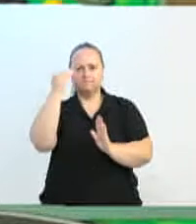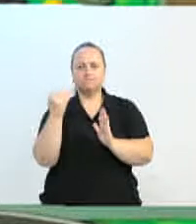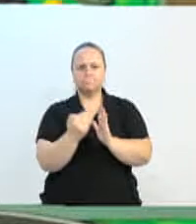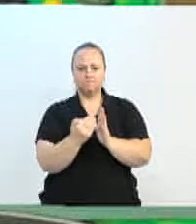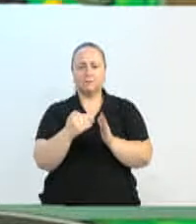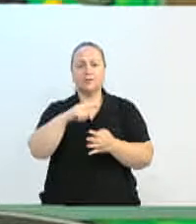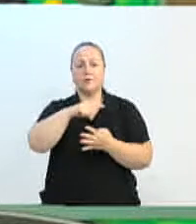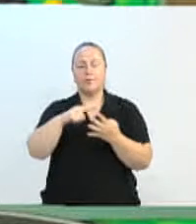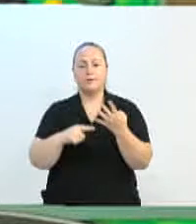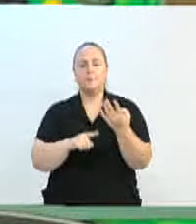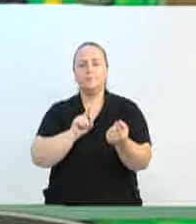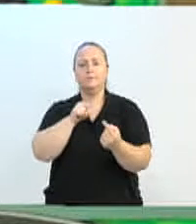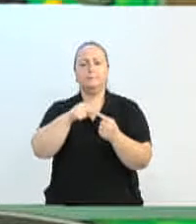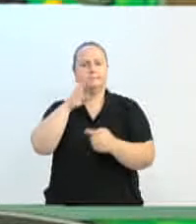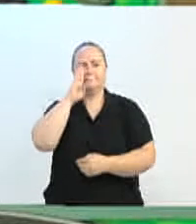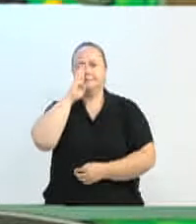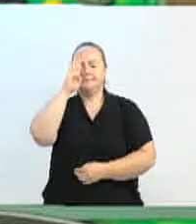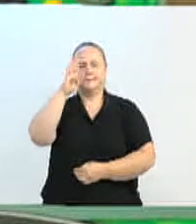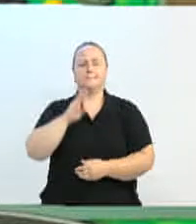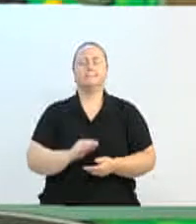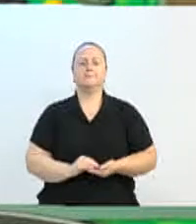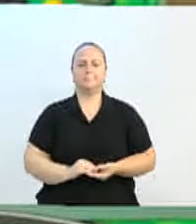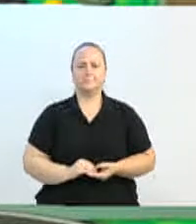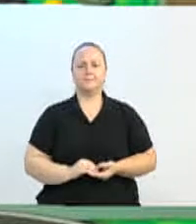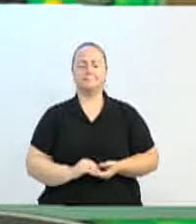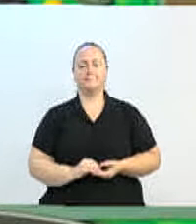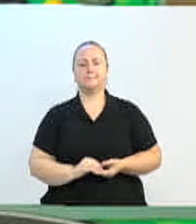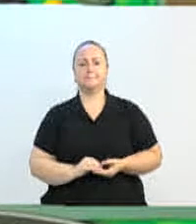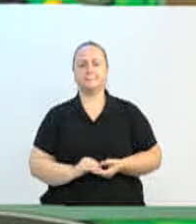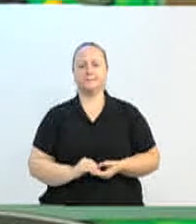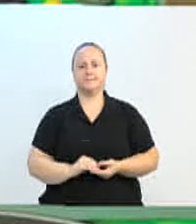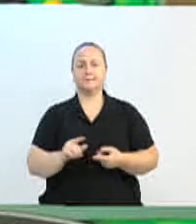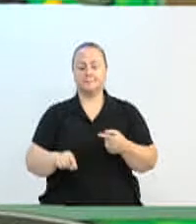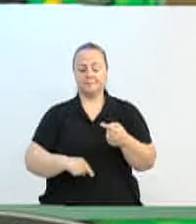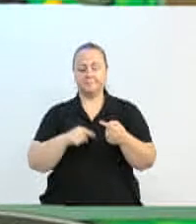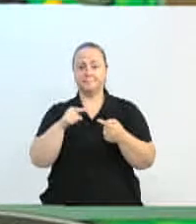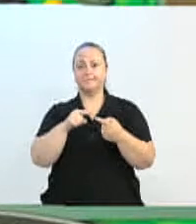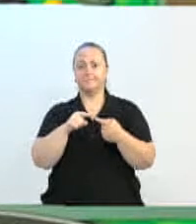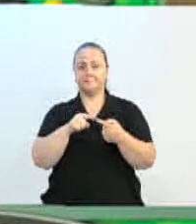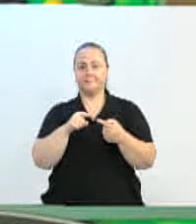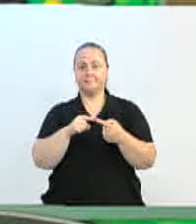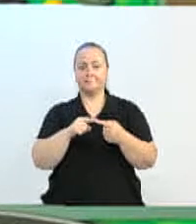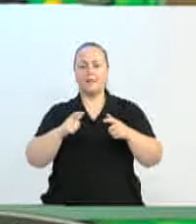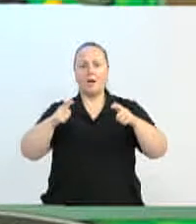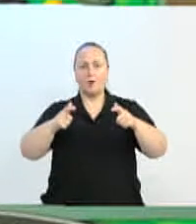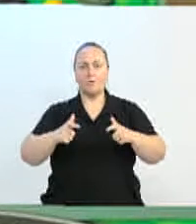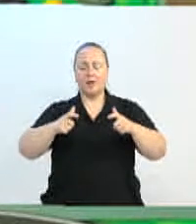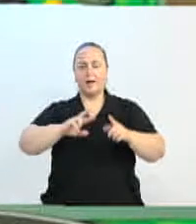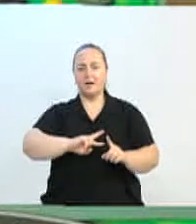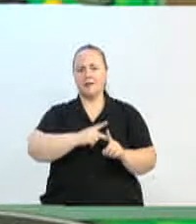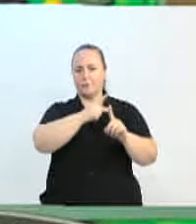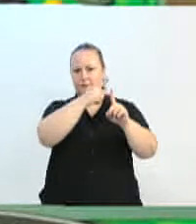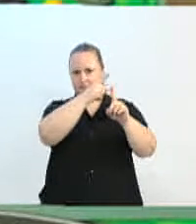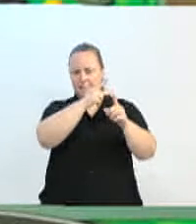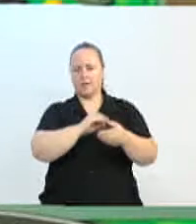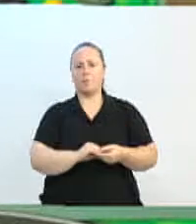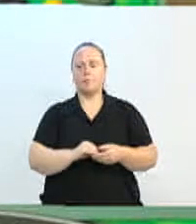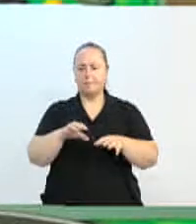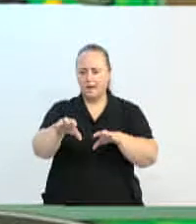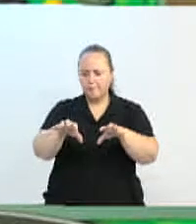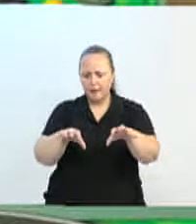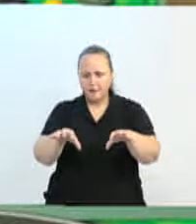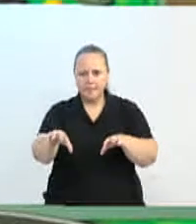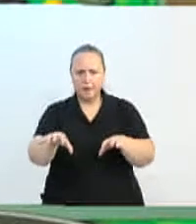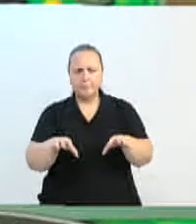grandes missões lá. O primeiro deles é ativar o ecossistema de inovação. O que é isso? É mapearmos todos